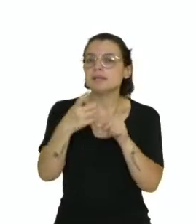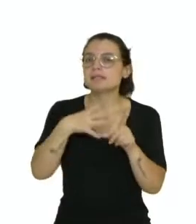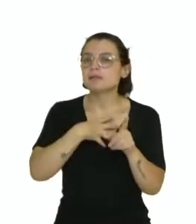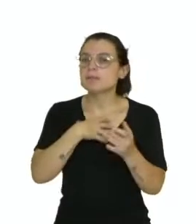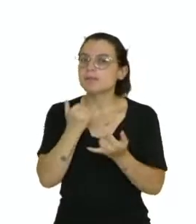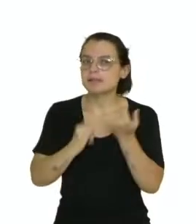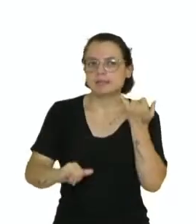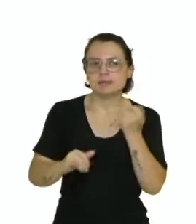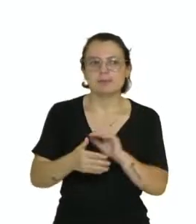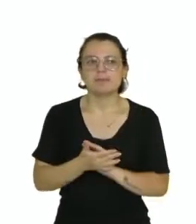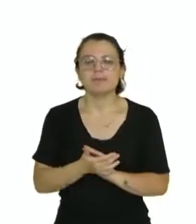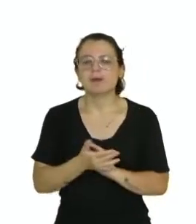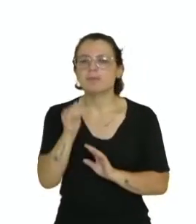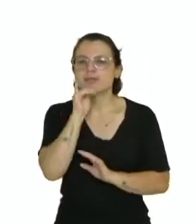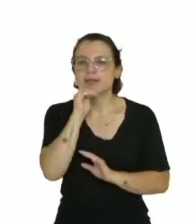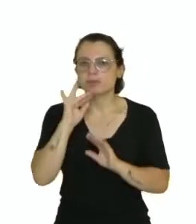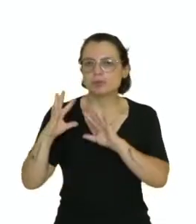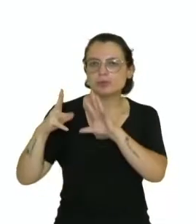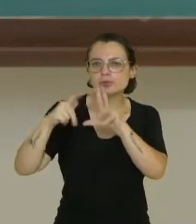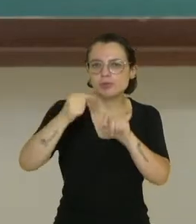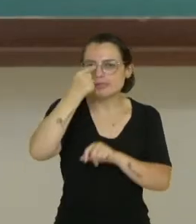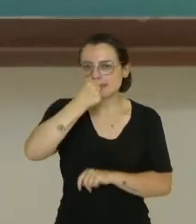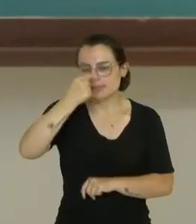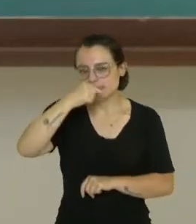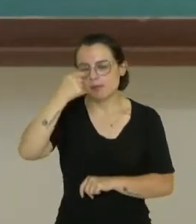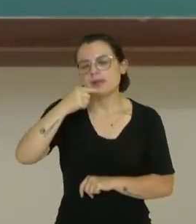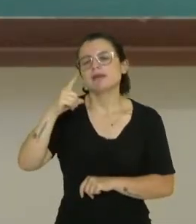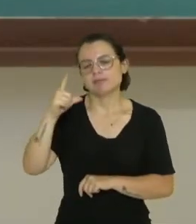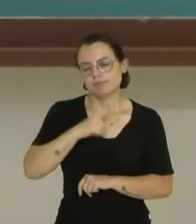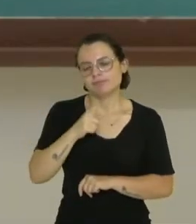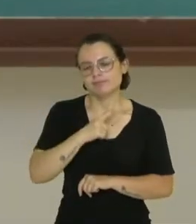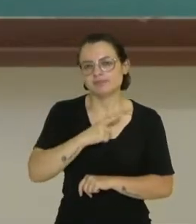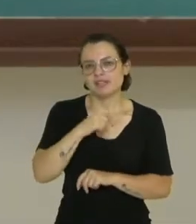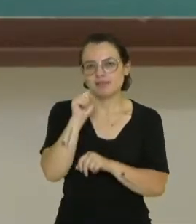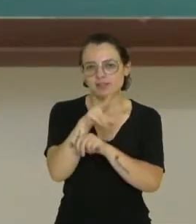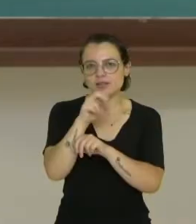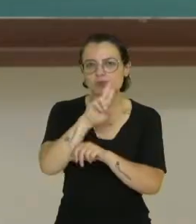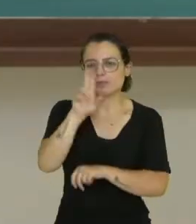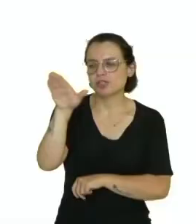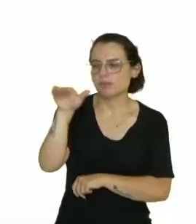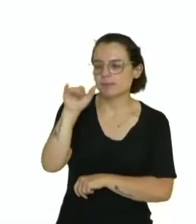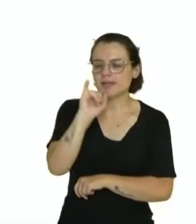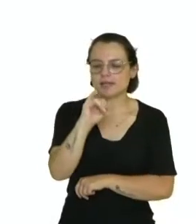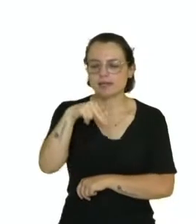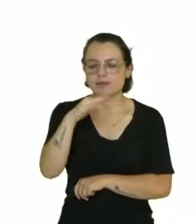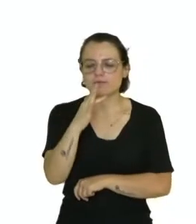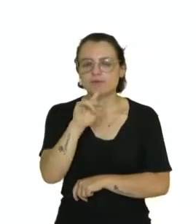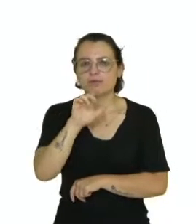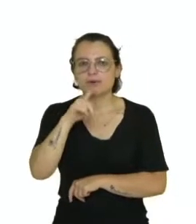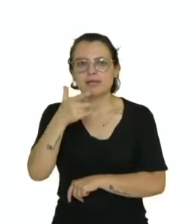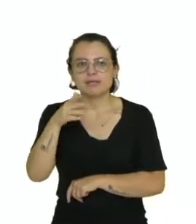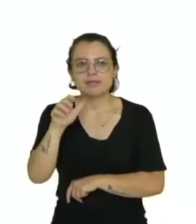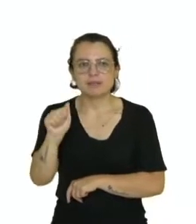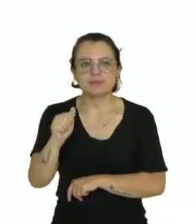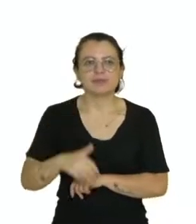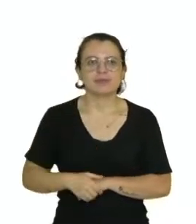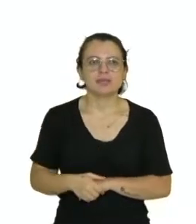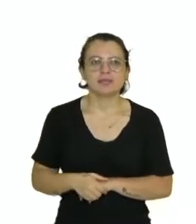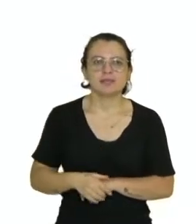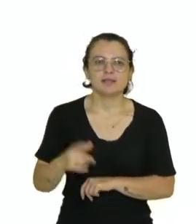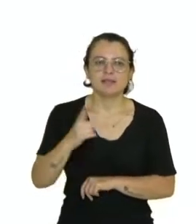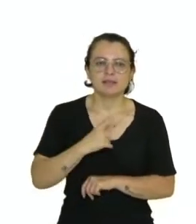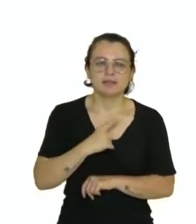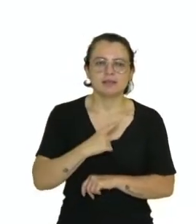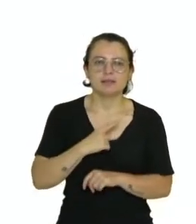Então, por exemplo, todos os tipos de gripe são causados por um tipo de vírus, que é o vírus influenza. Então, aqui nós temos os tipos de vírus de